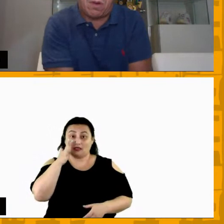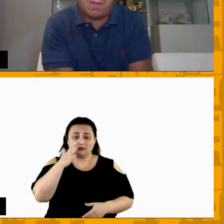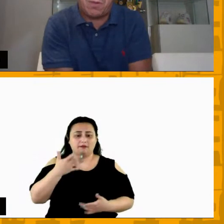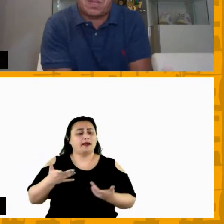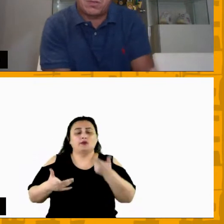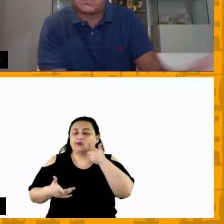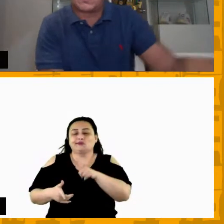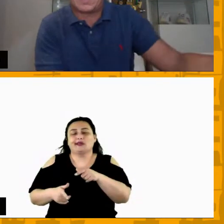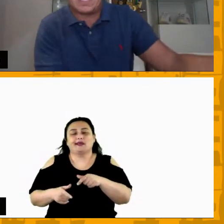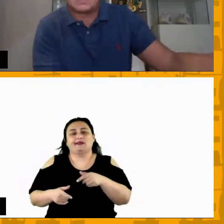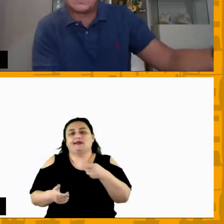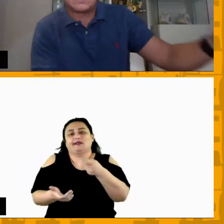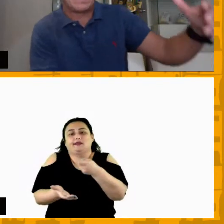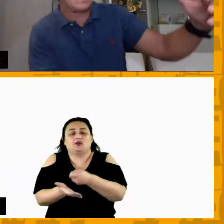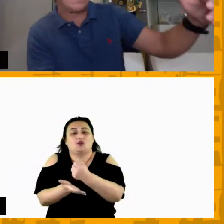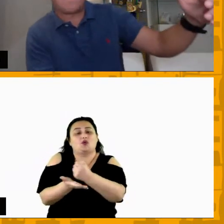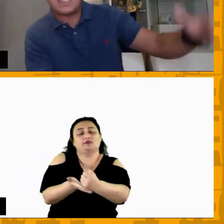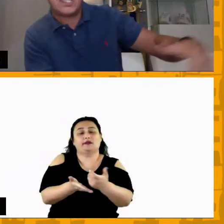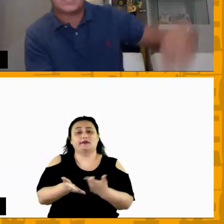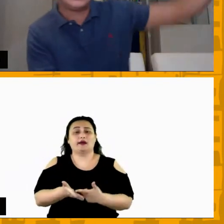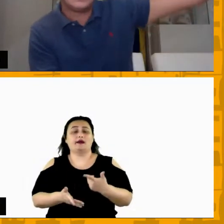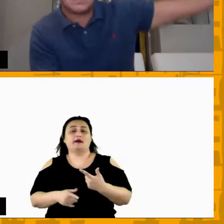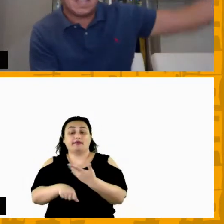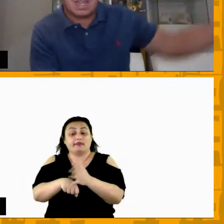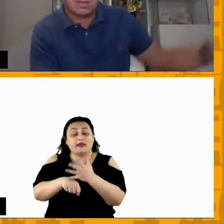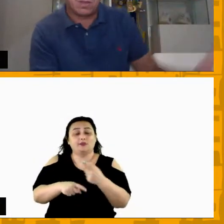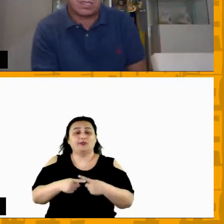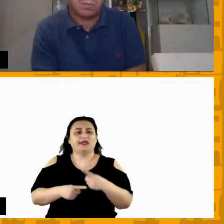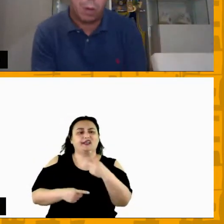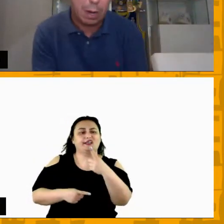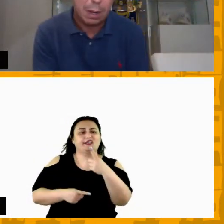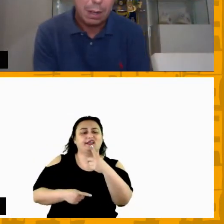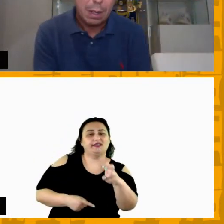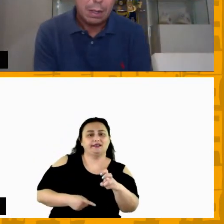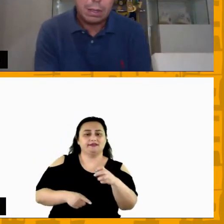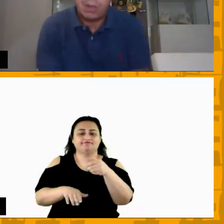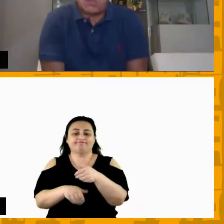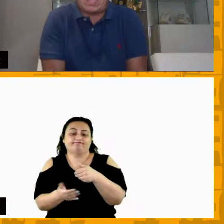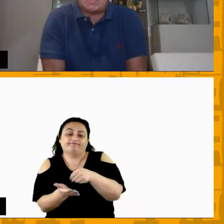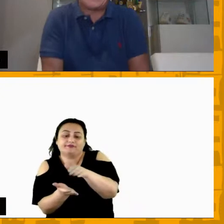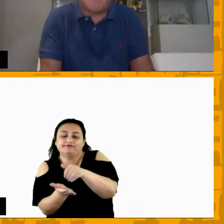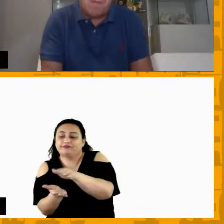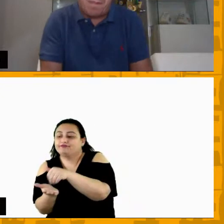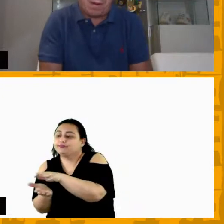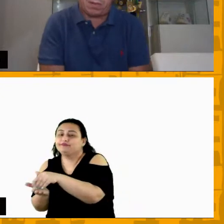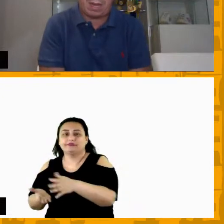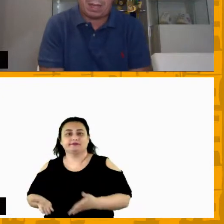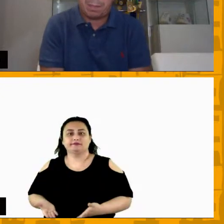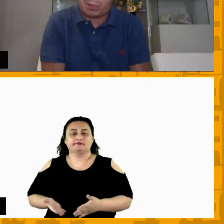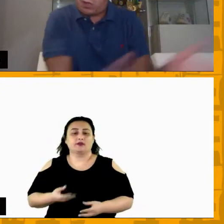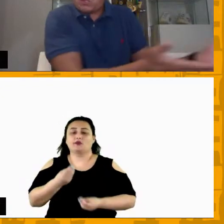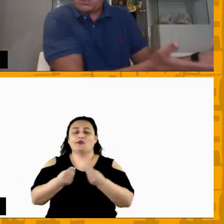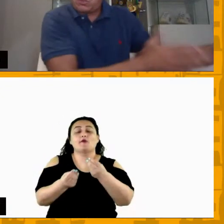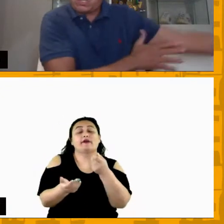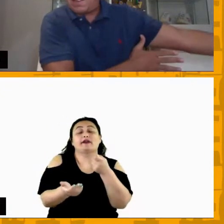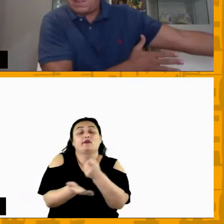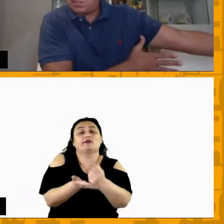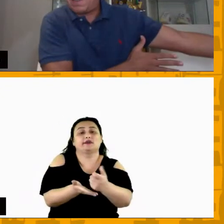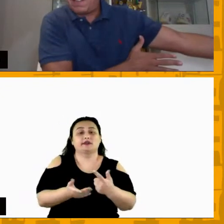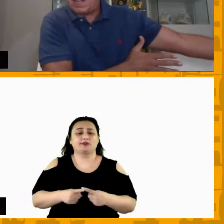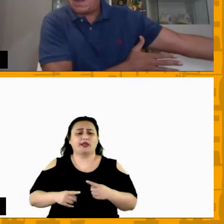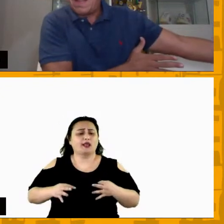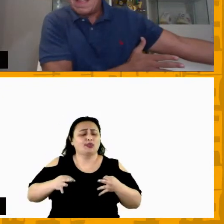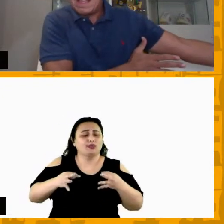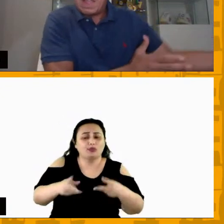treinador agora porque nos últimos 3 anos eles mandaram mais de 15 treinadores embora então eles não tem nem nome pra contratar porque todos não